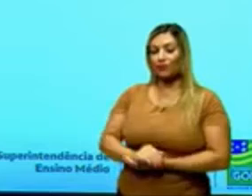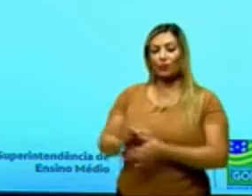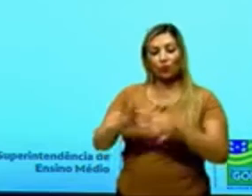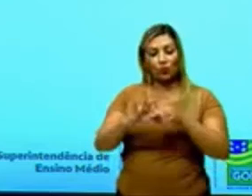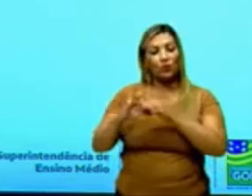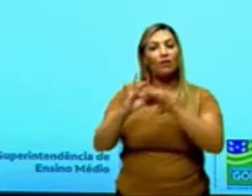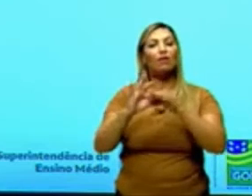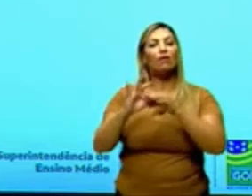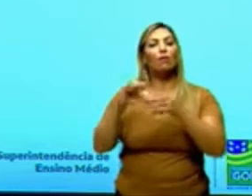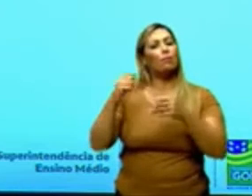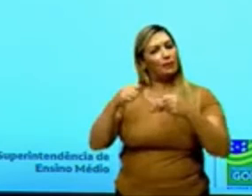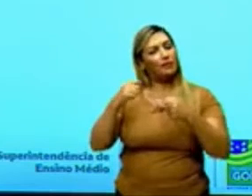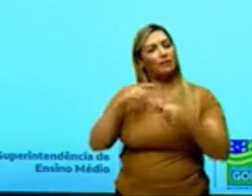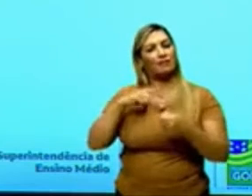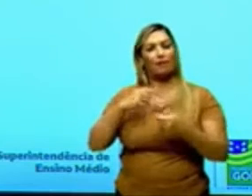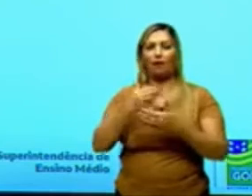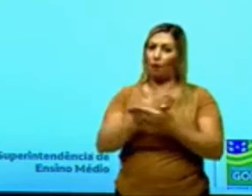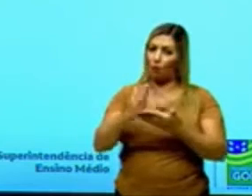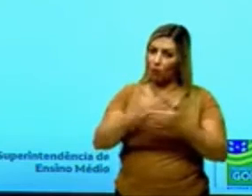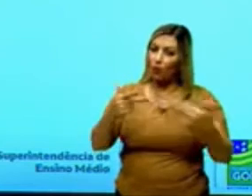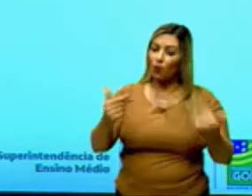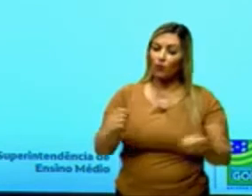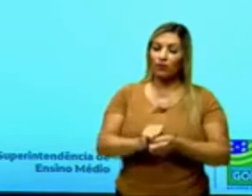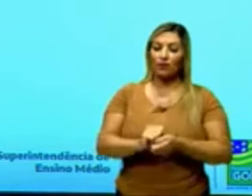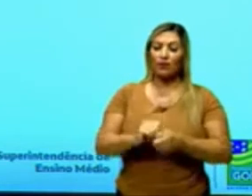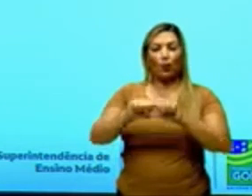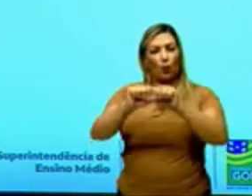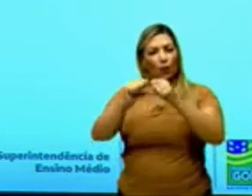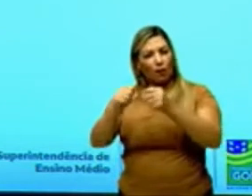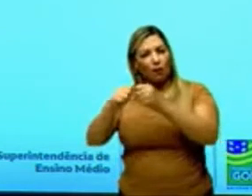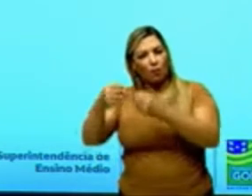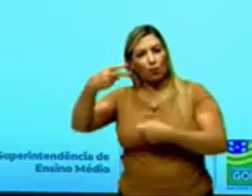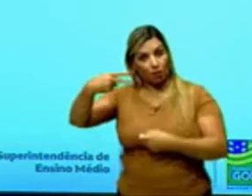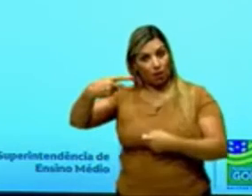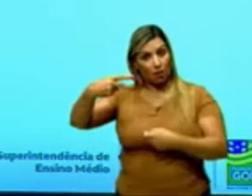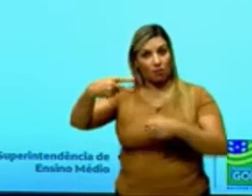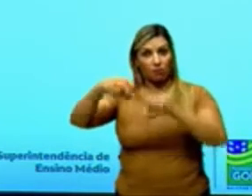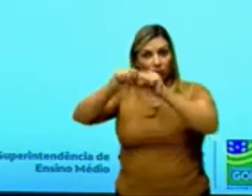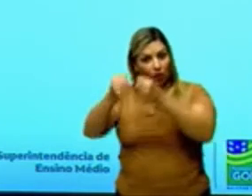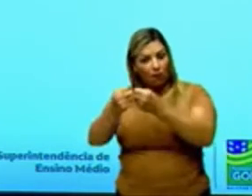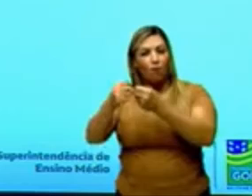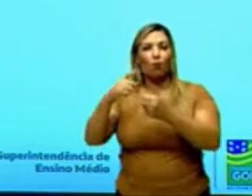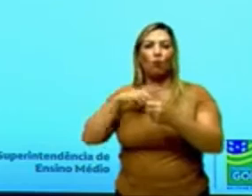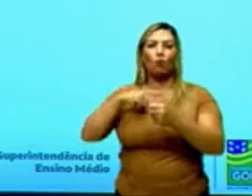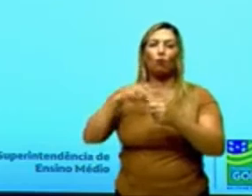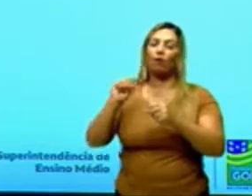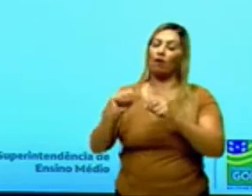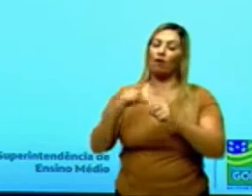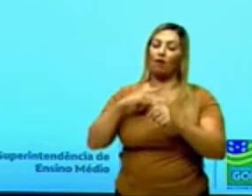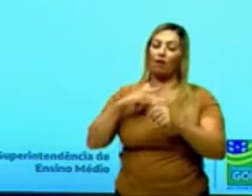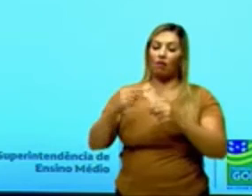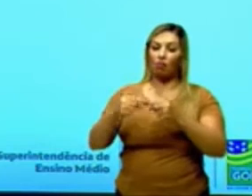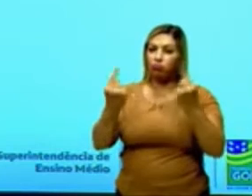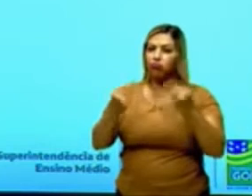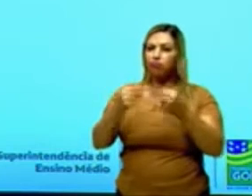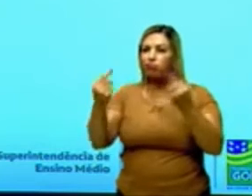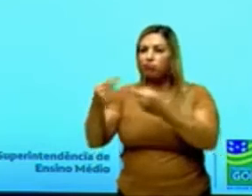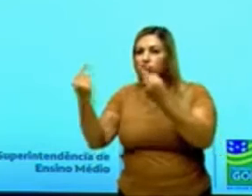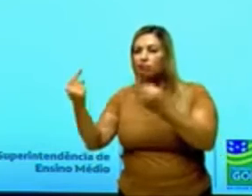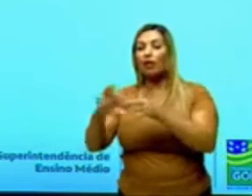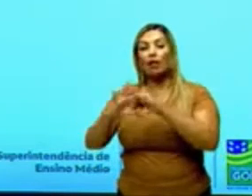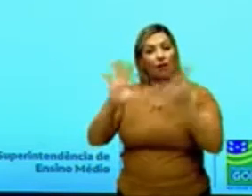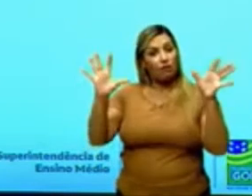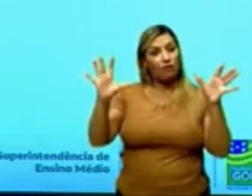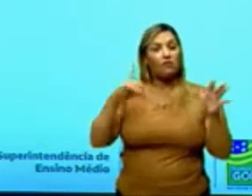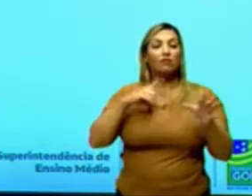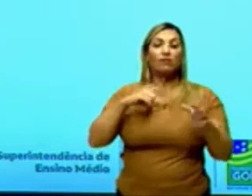tem que sair. Então eu quebro essa dupla ligação, quebrando essa dupla ligação, eu terei ligações livres e assim eu terei